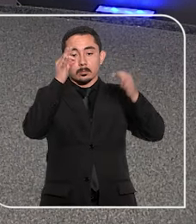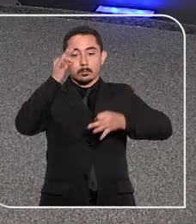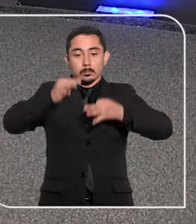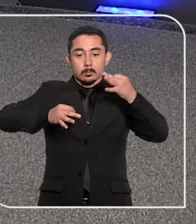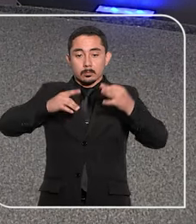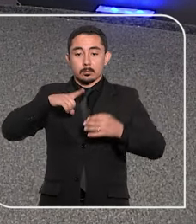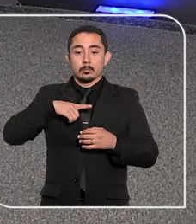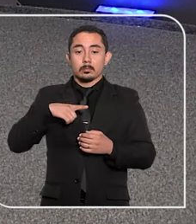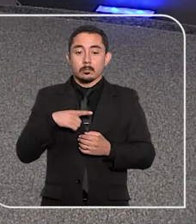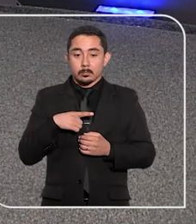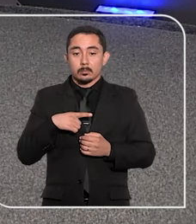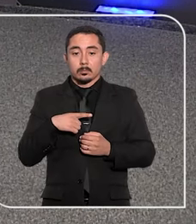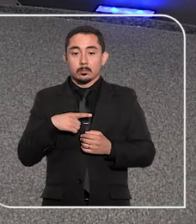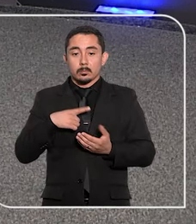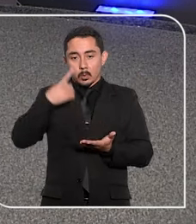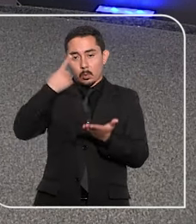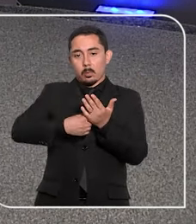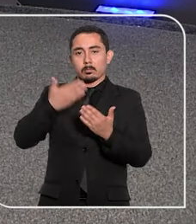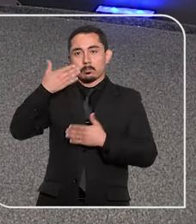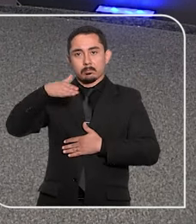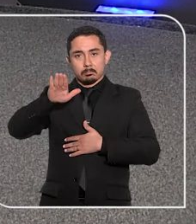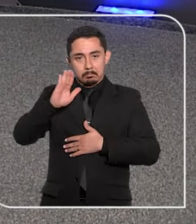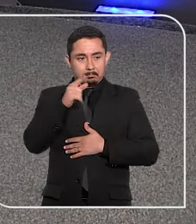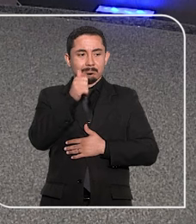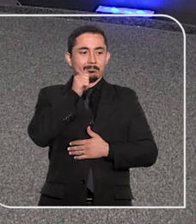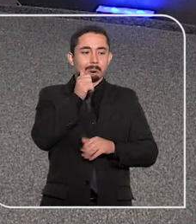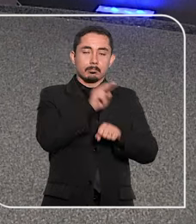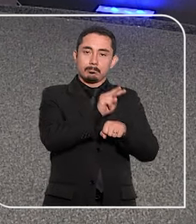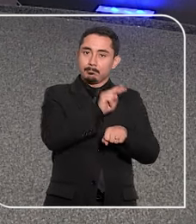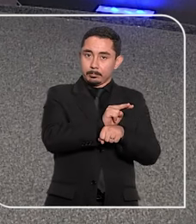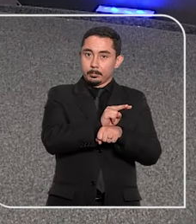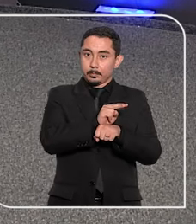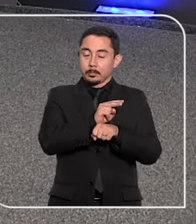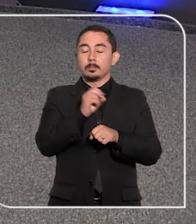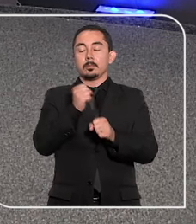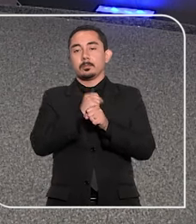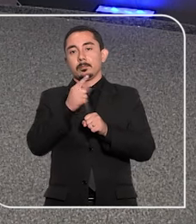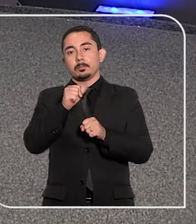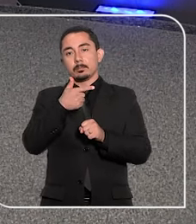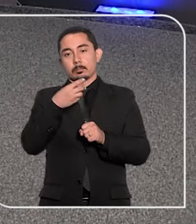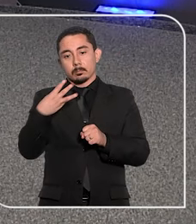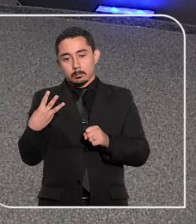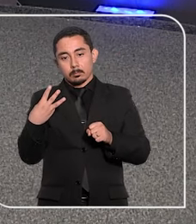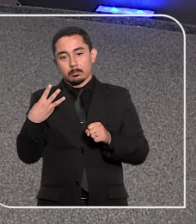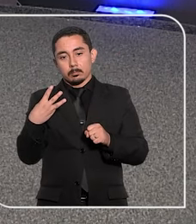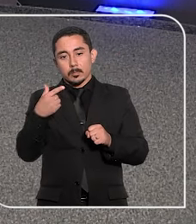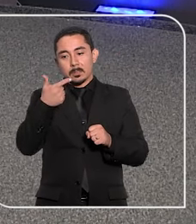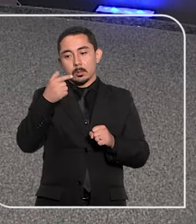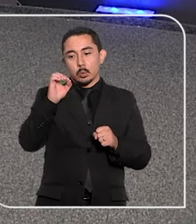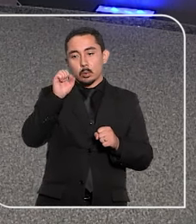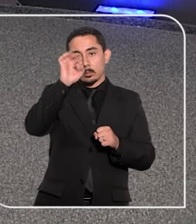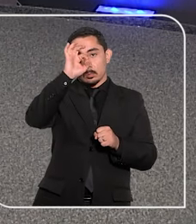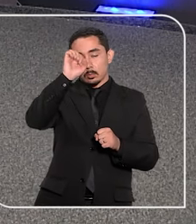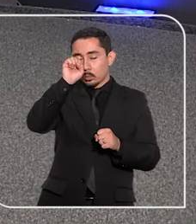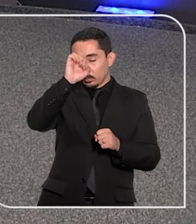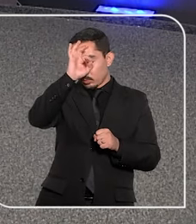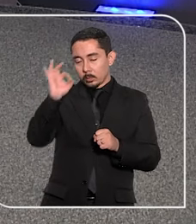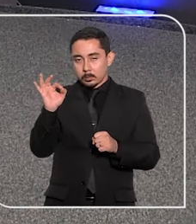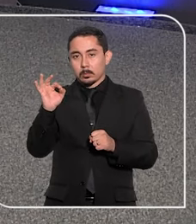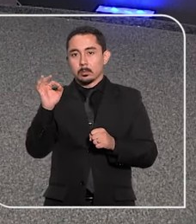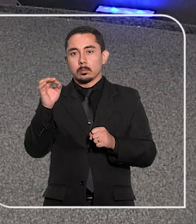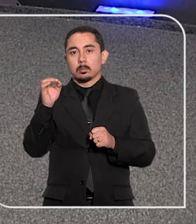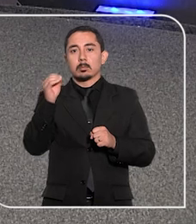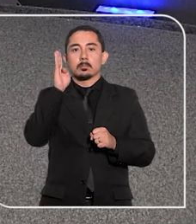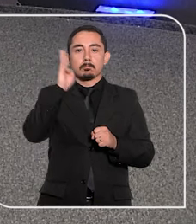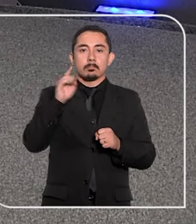Justiça tem compromisso com a proteção das mulheres. Em 2023, cerca de 28% das brasileiras com 16